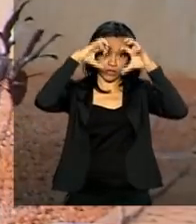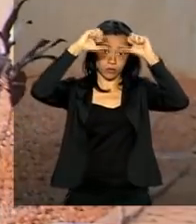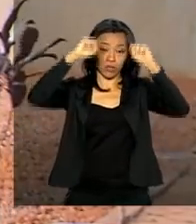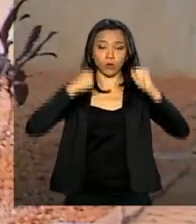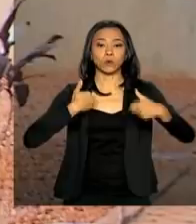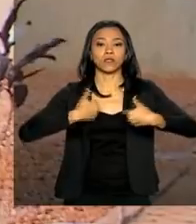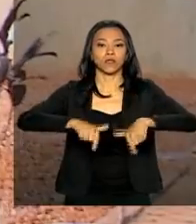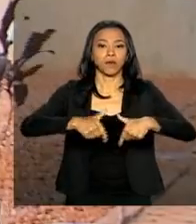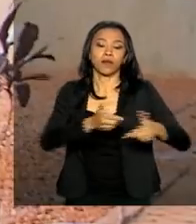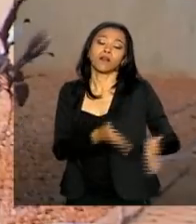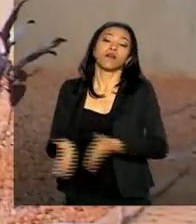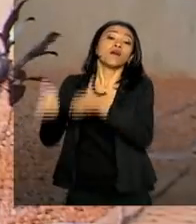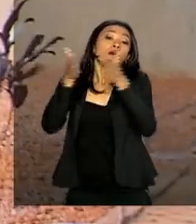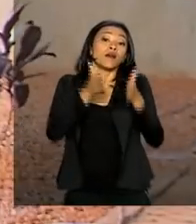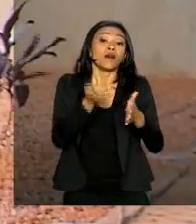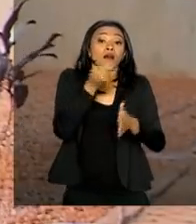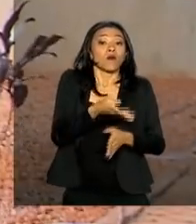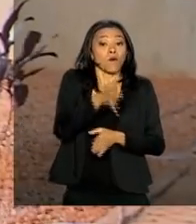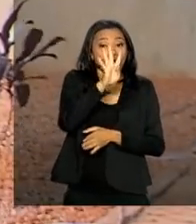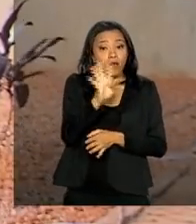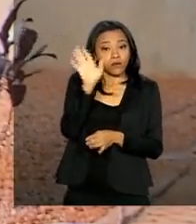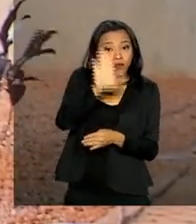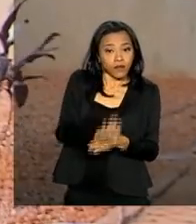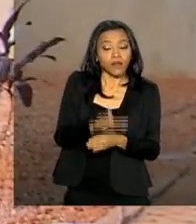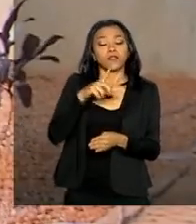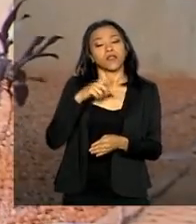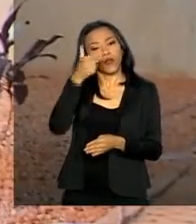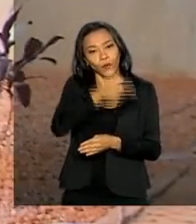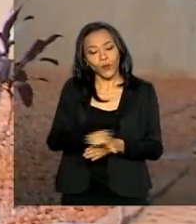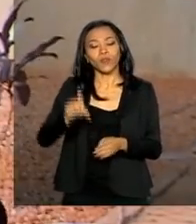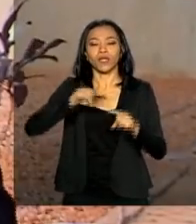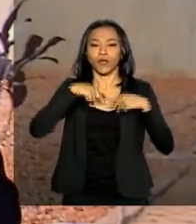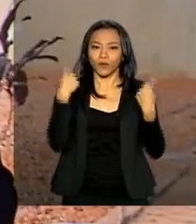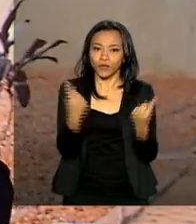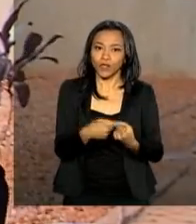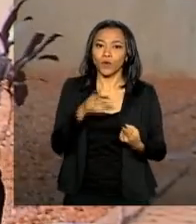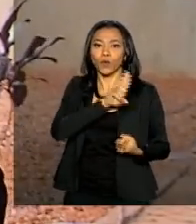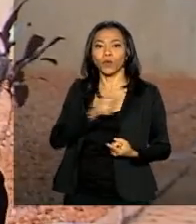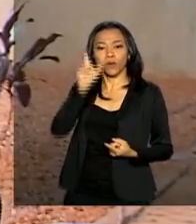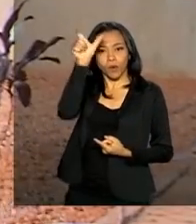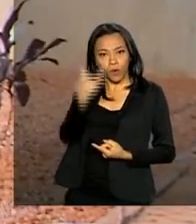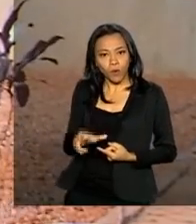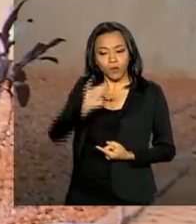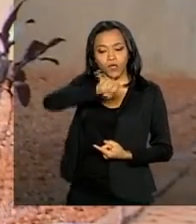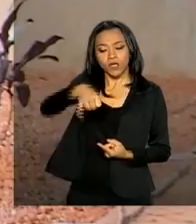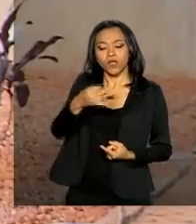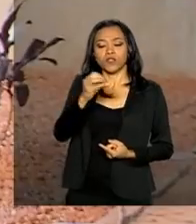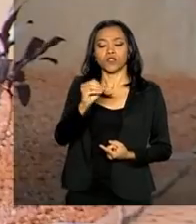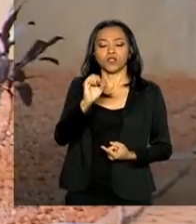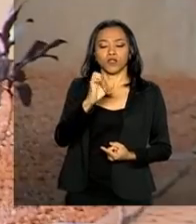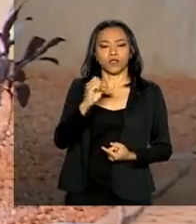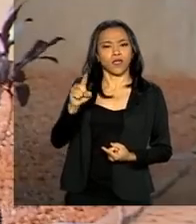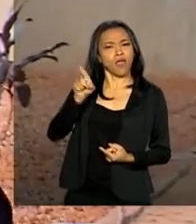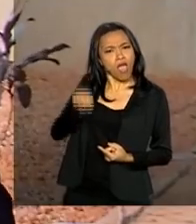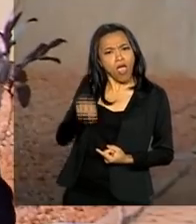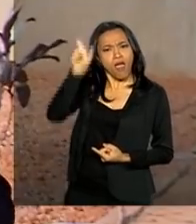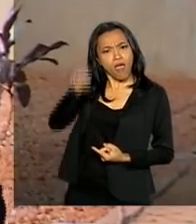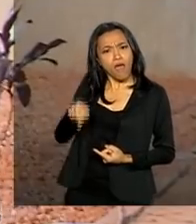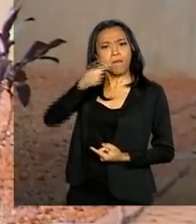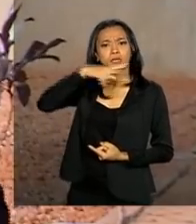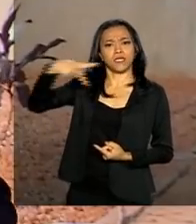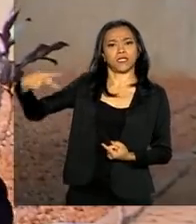E às quatro da tarde, a reunião será com o ministro José Coelho Ferreira, que é presidente do Superior